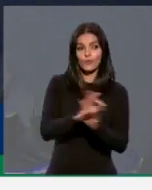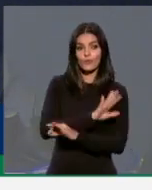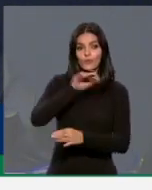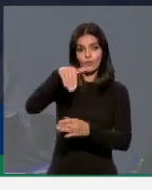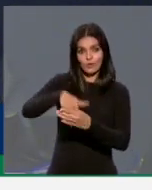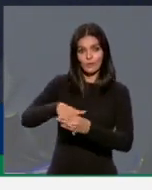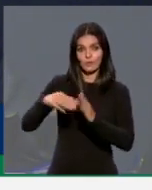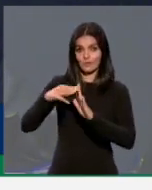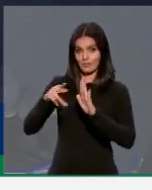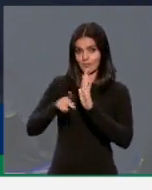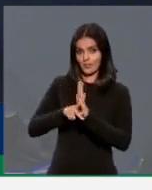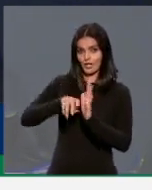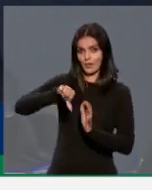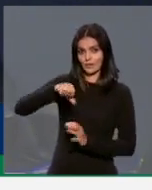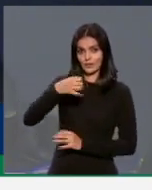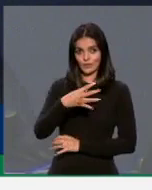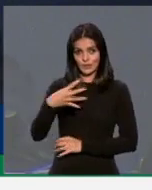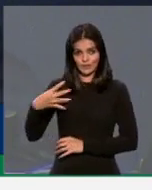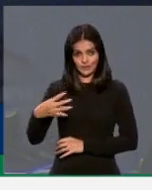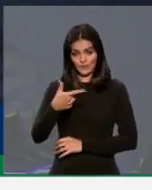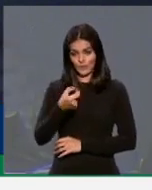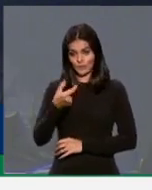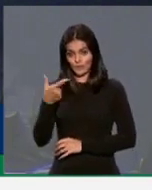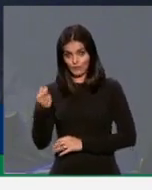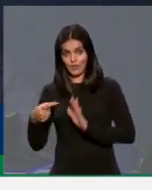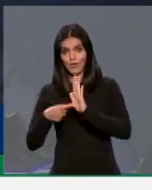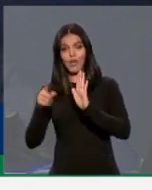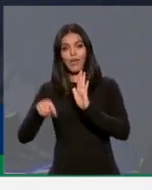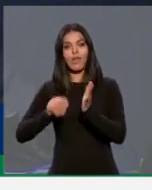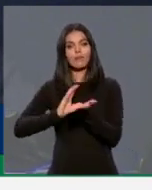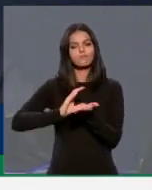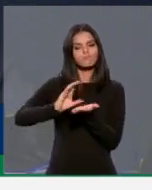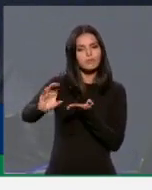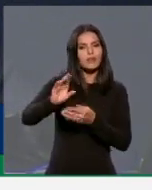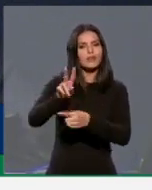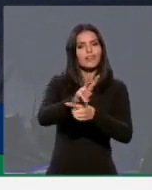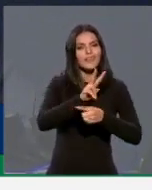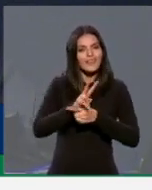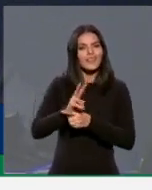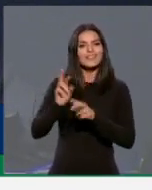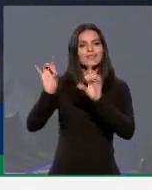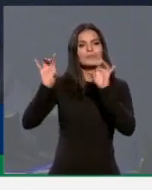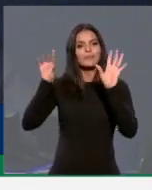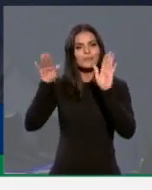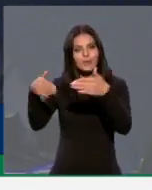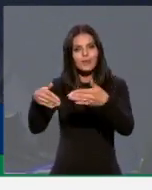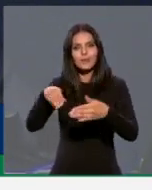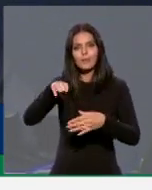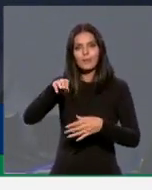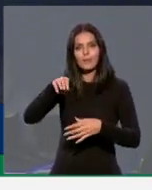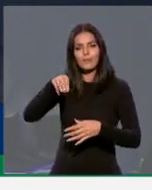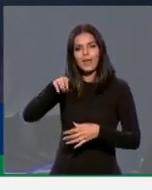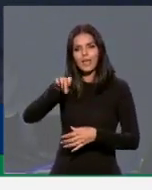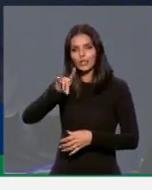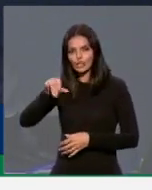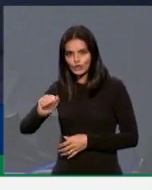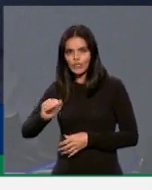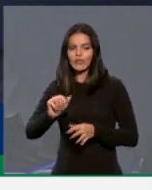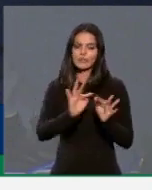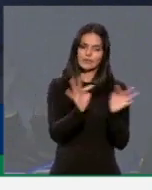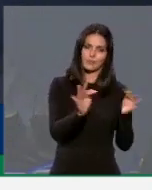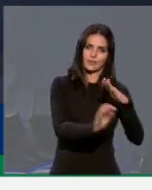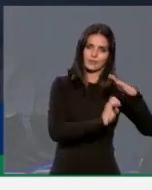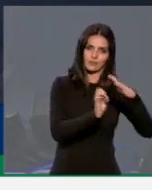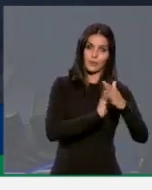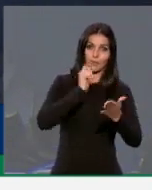provisória 944, de 2020, que concede uma linha de crédito especial para pequenas e médias empresas pagarem a folha de salários durante